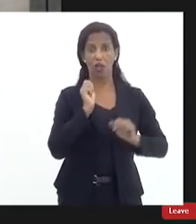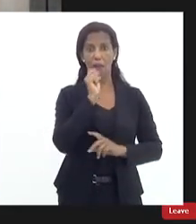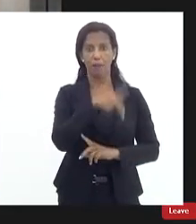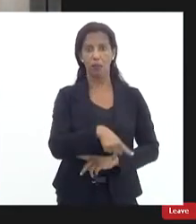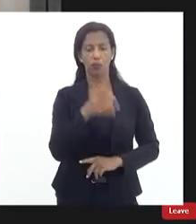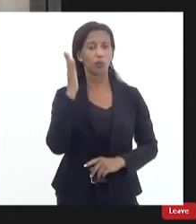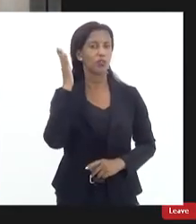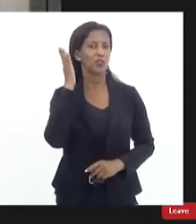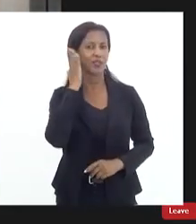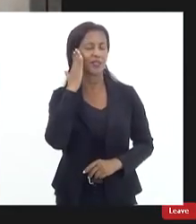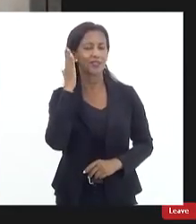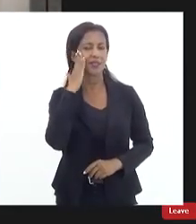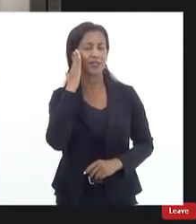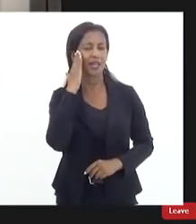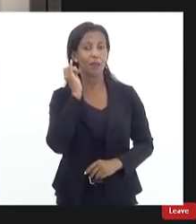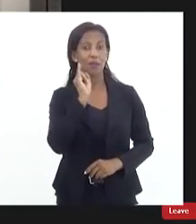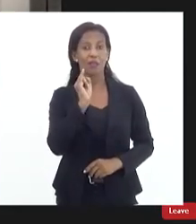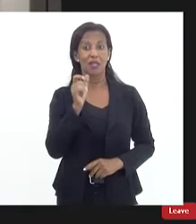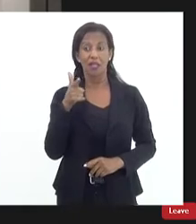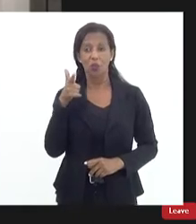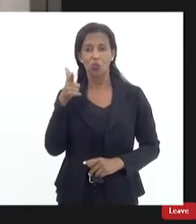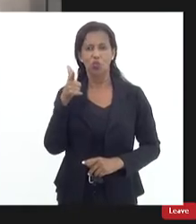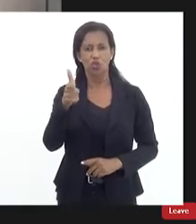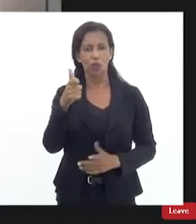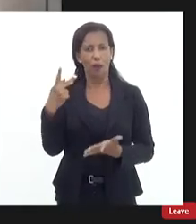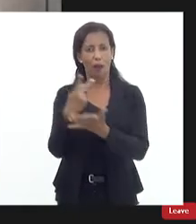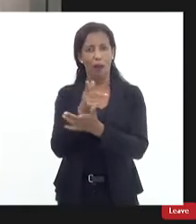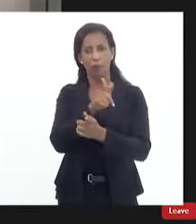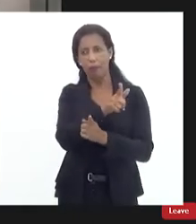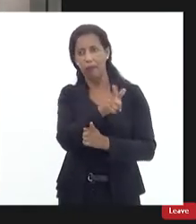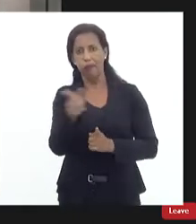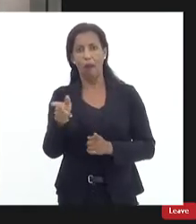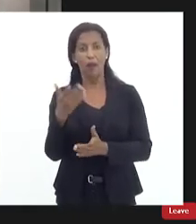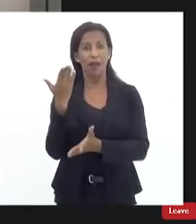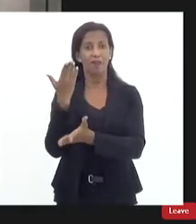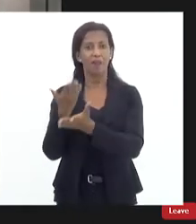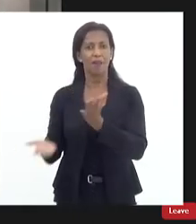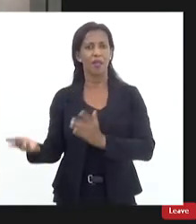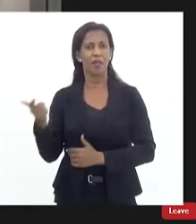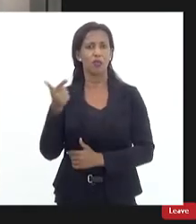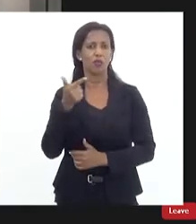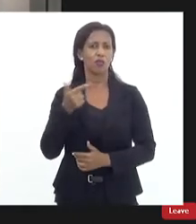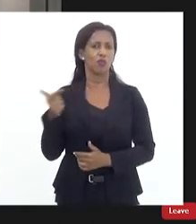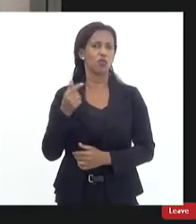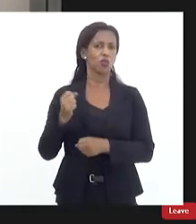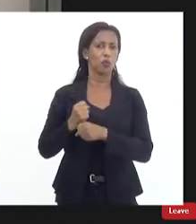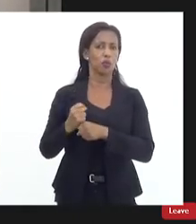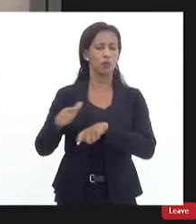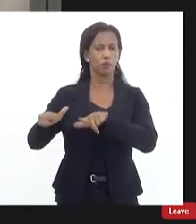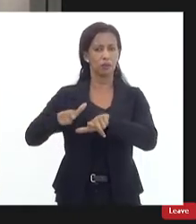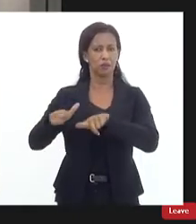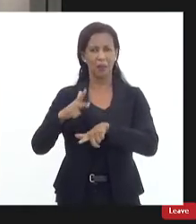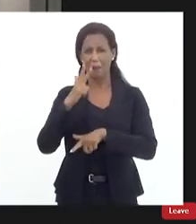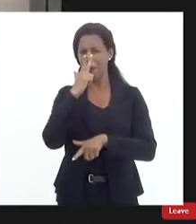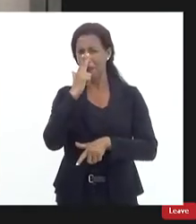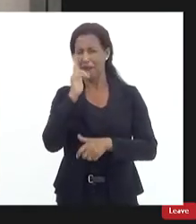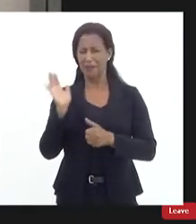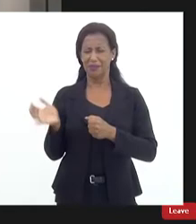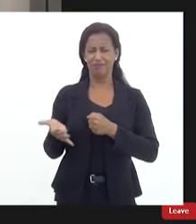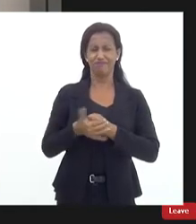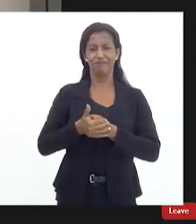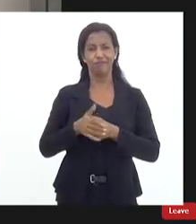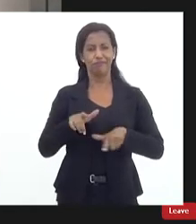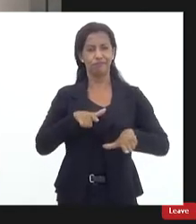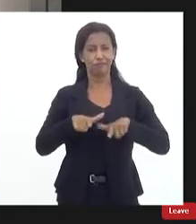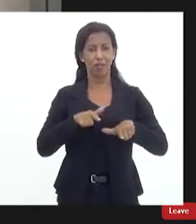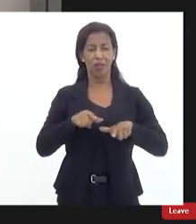sabe que se ele der um tiro mal dado ele vai perder aqueles 22 anos de serviço então o policial ele está se escondendo de trabalhar porque